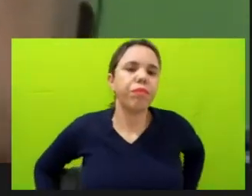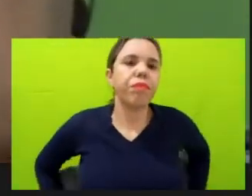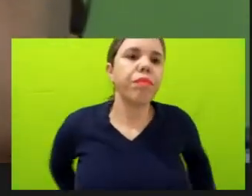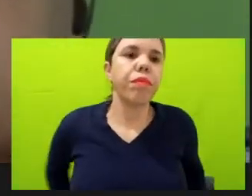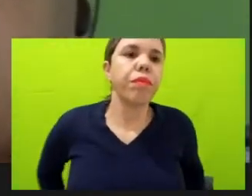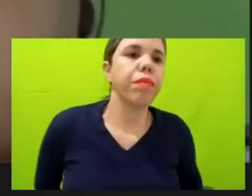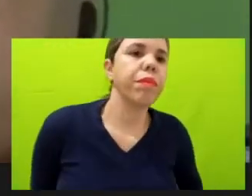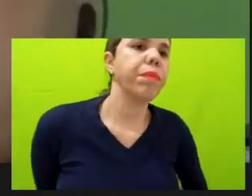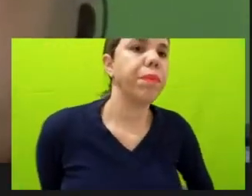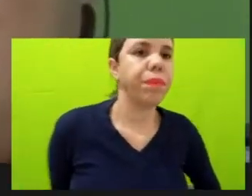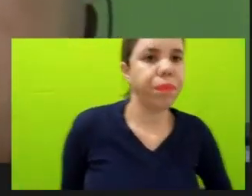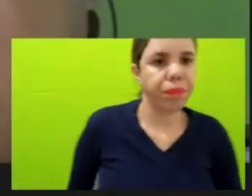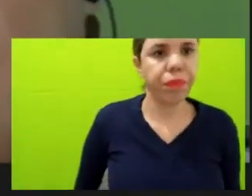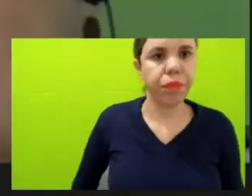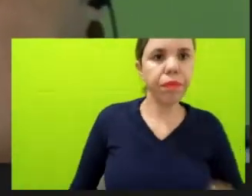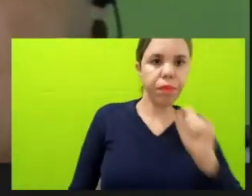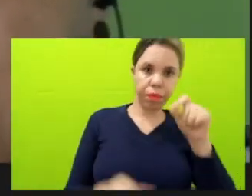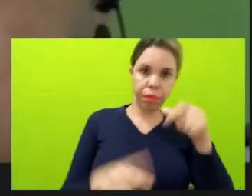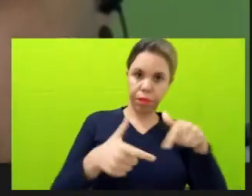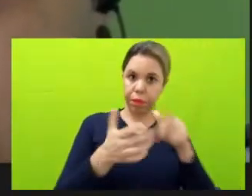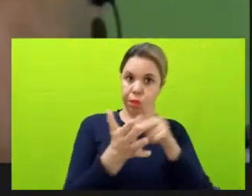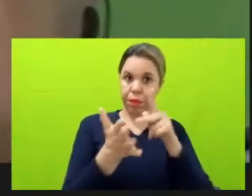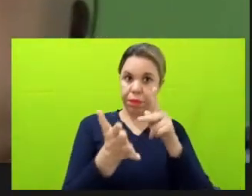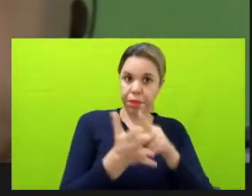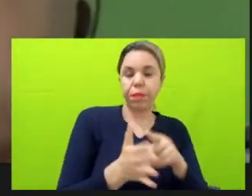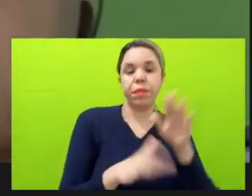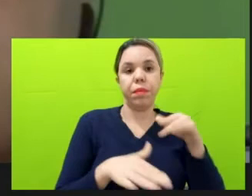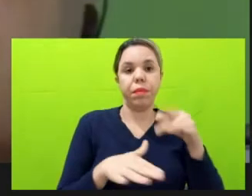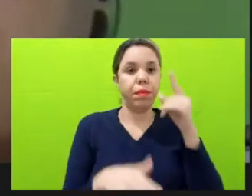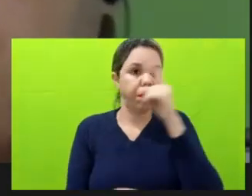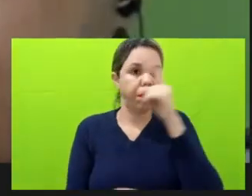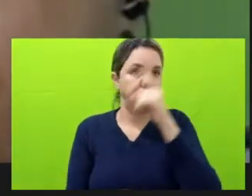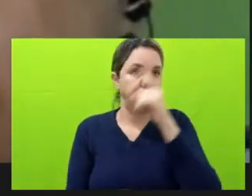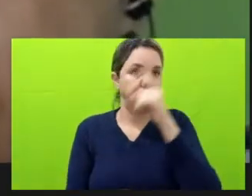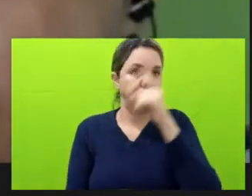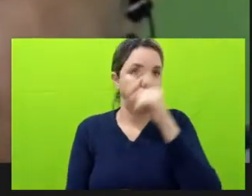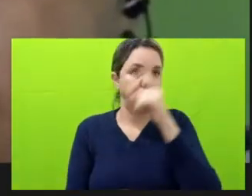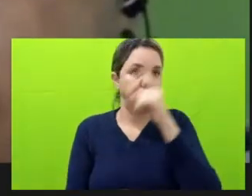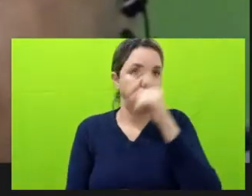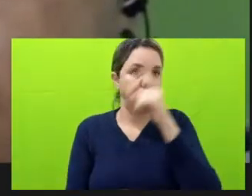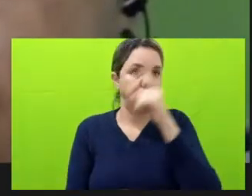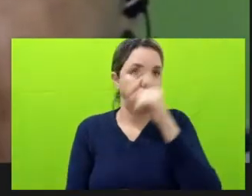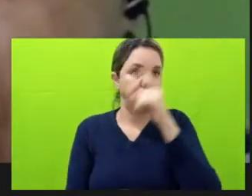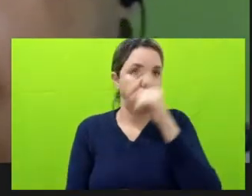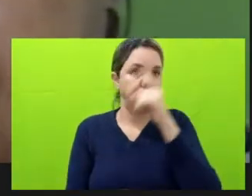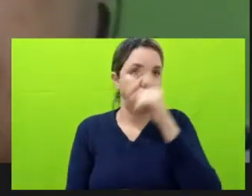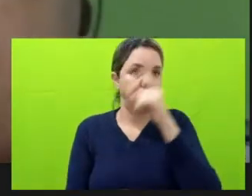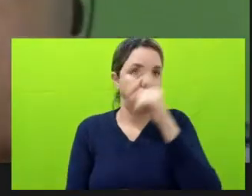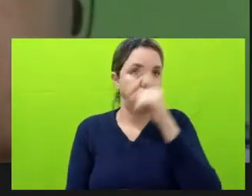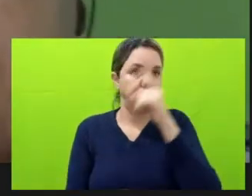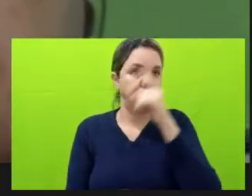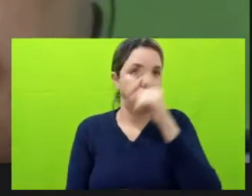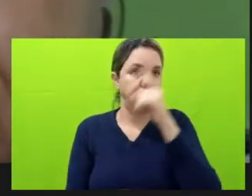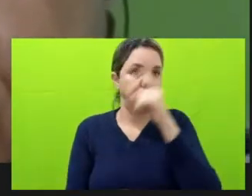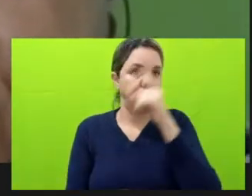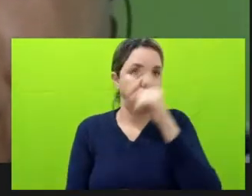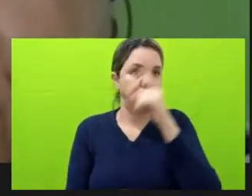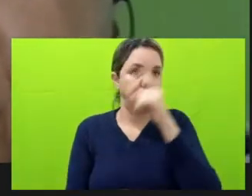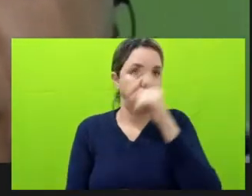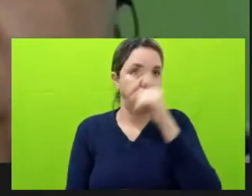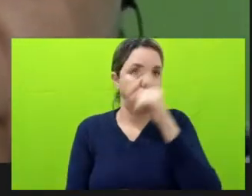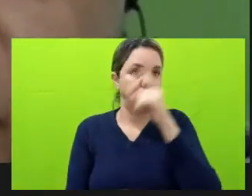fatos. Então, nós temos muitas dificuldades, sim, e eu vou fazer alguns relatos aqui para vocês,